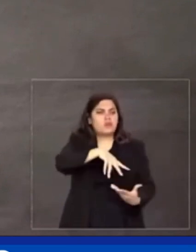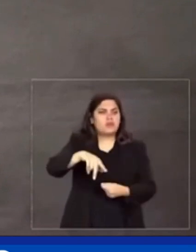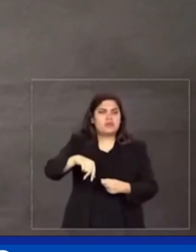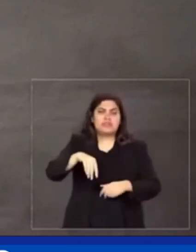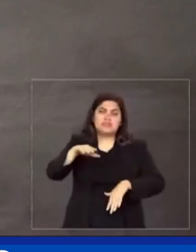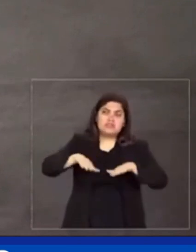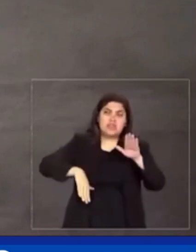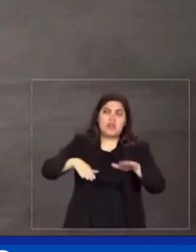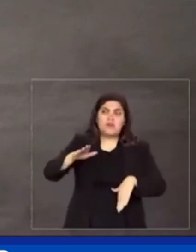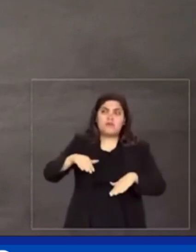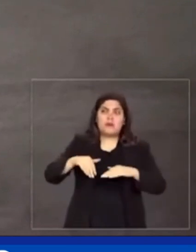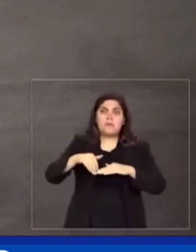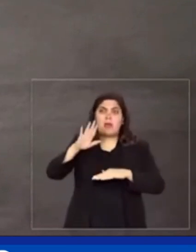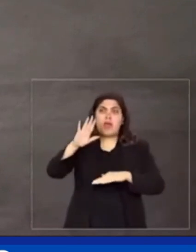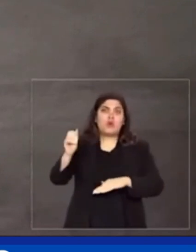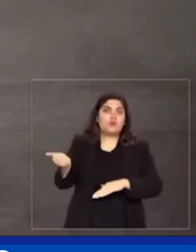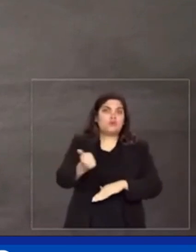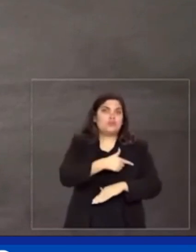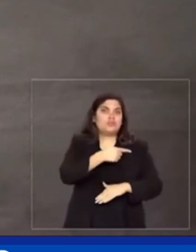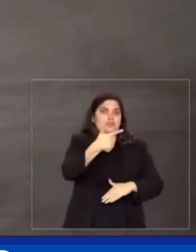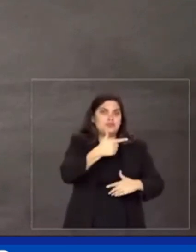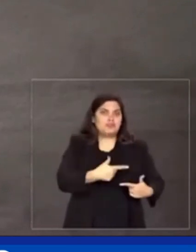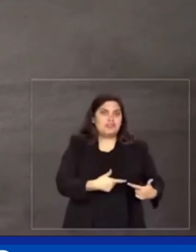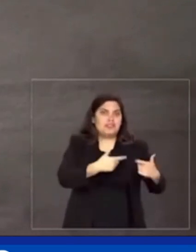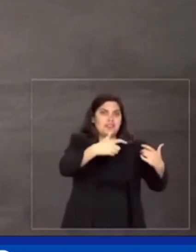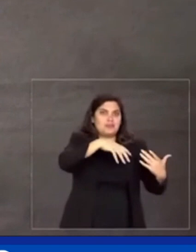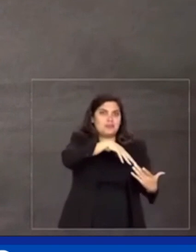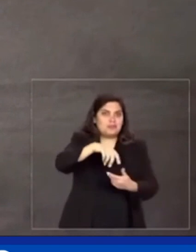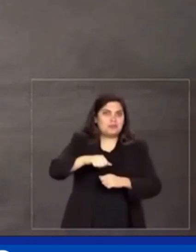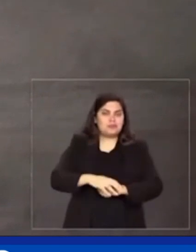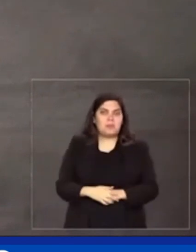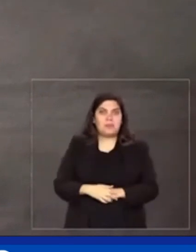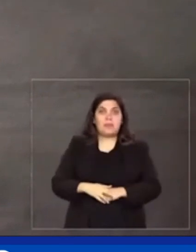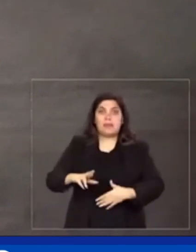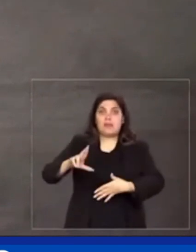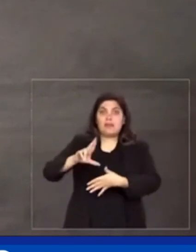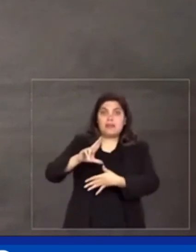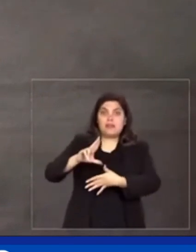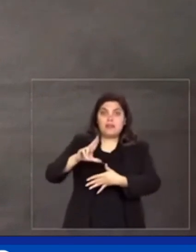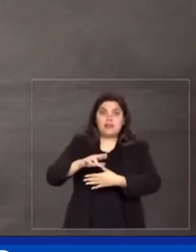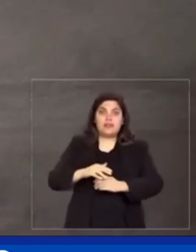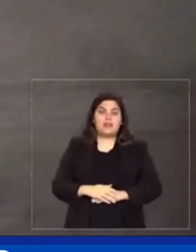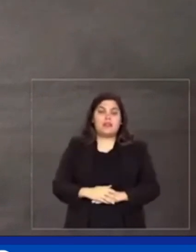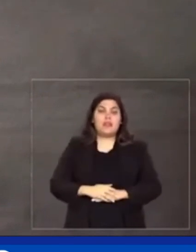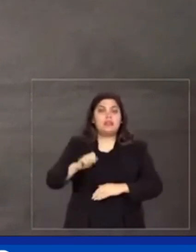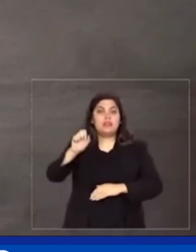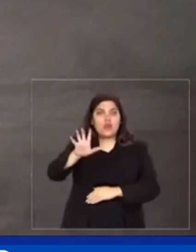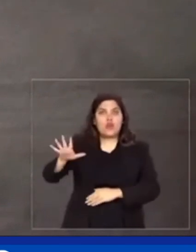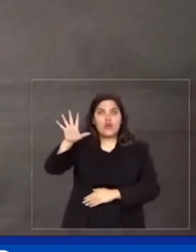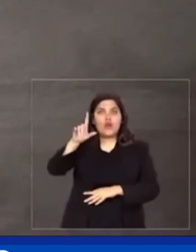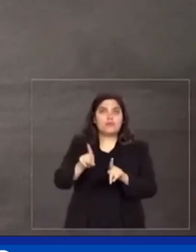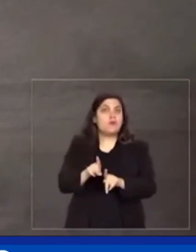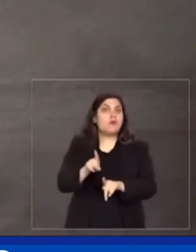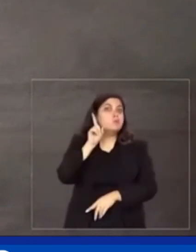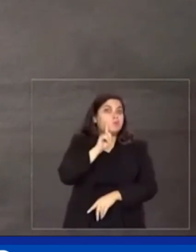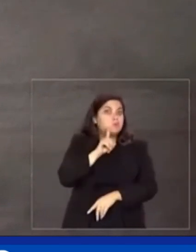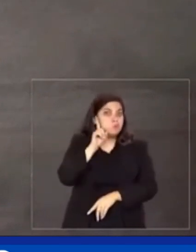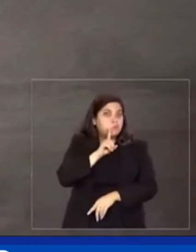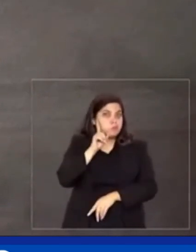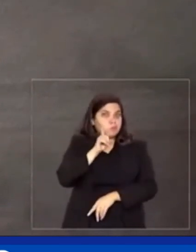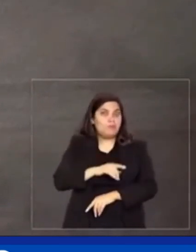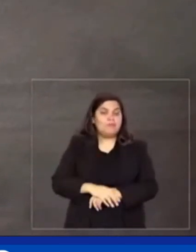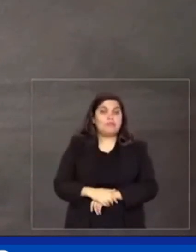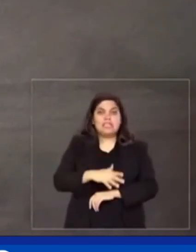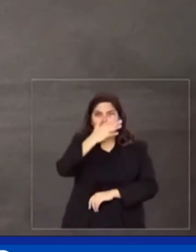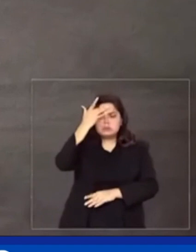do que no período da Segunda Guerra Mundial. Na América Latina, na Europa e nos Estados Unidos, os inimigos da